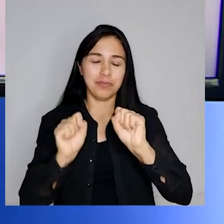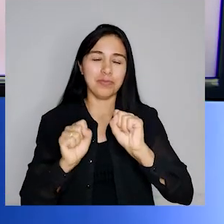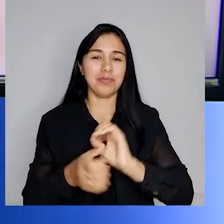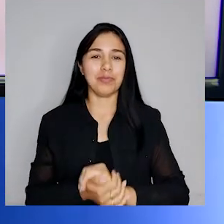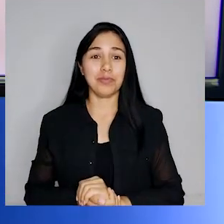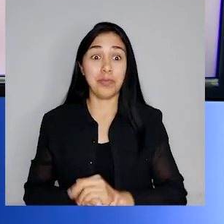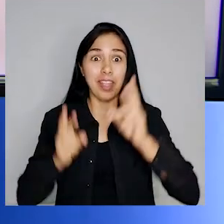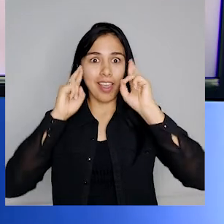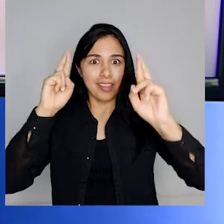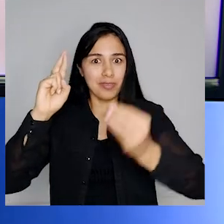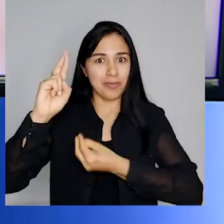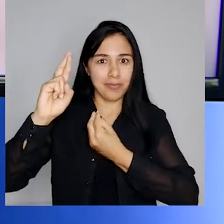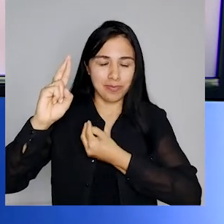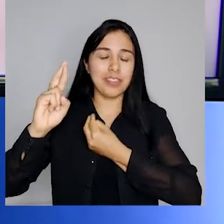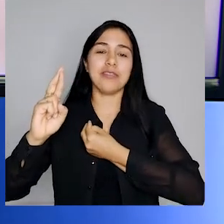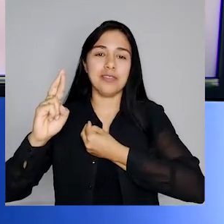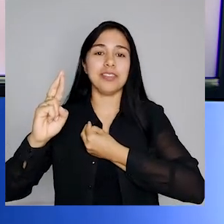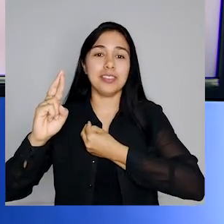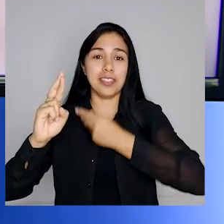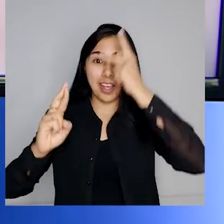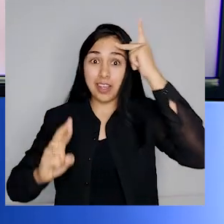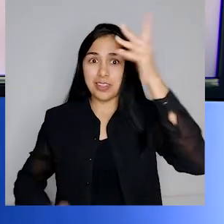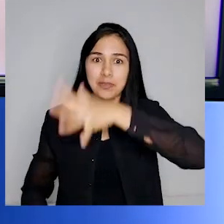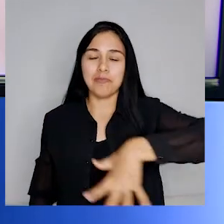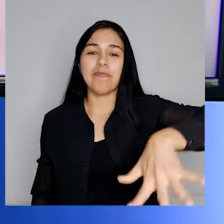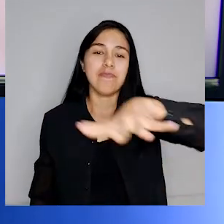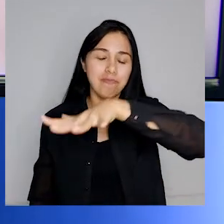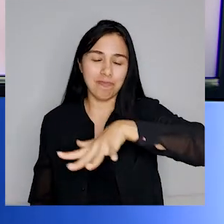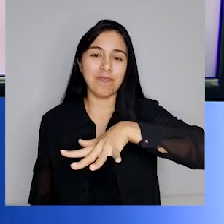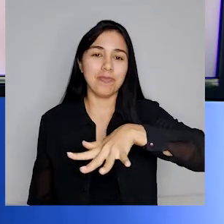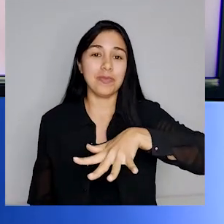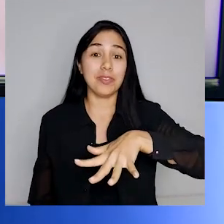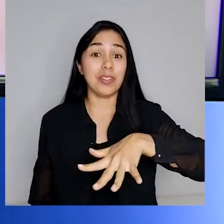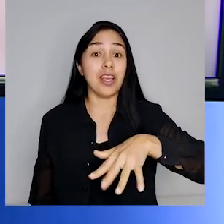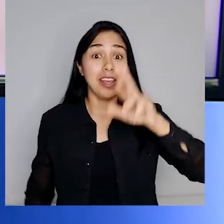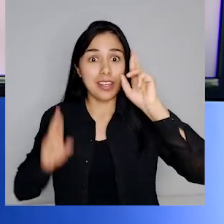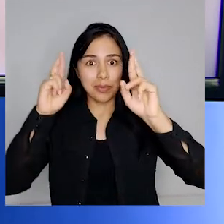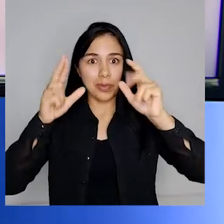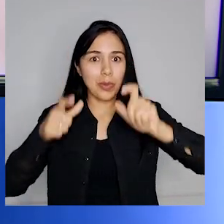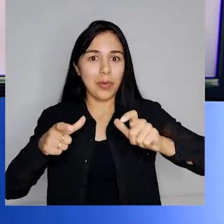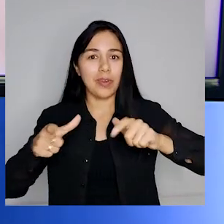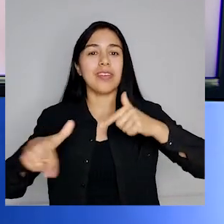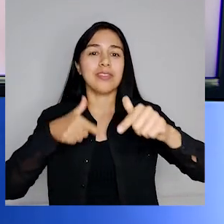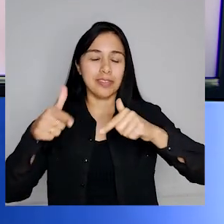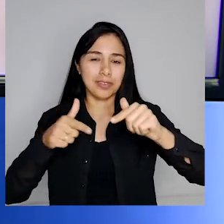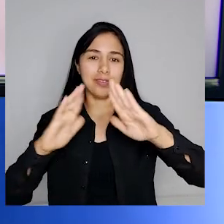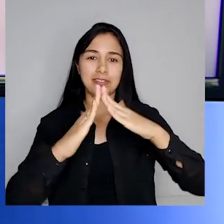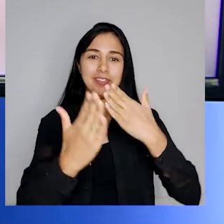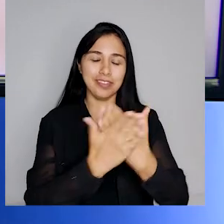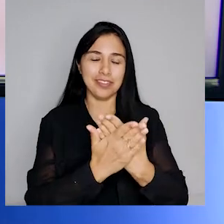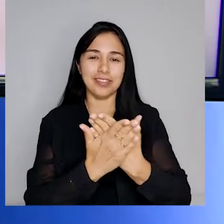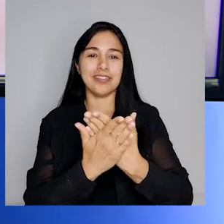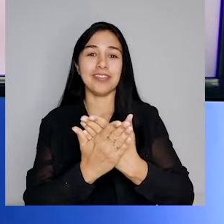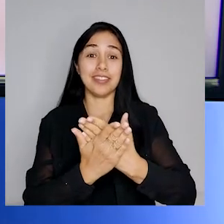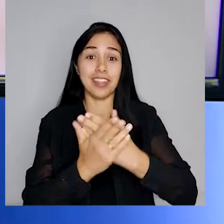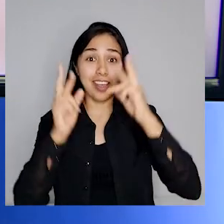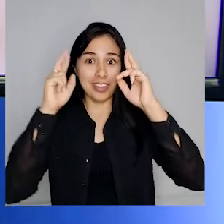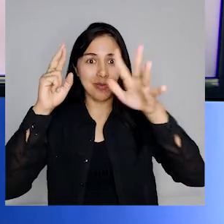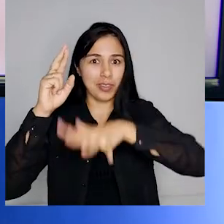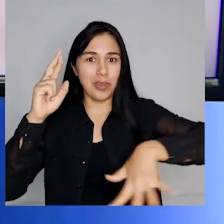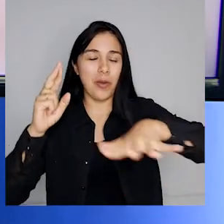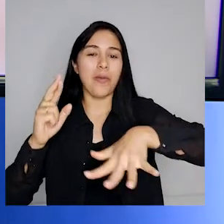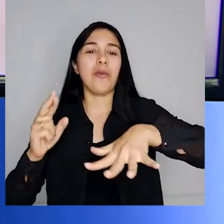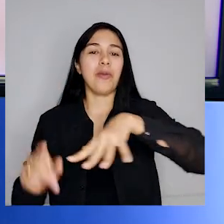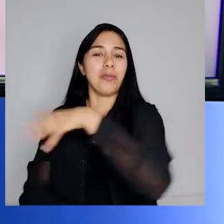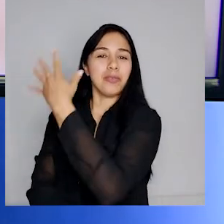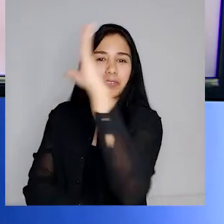a vida, os seres vivos e as pessoas, seu local de trabalho ou escola, o ambiente e a natureza. O respeito está